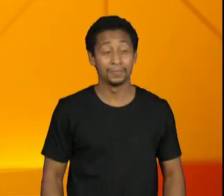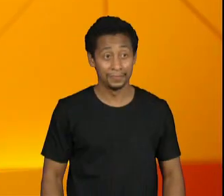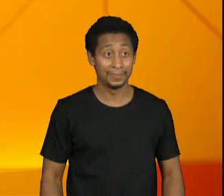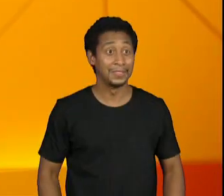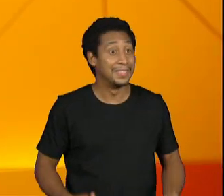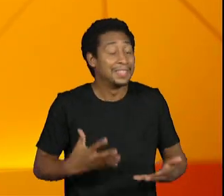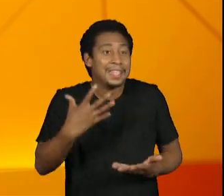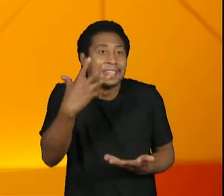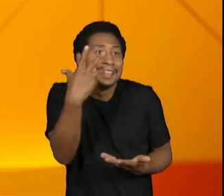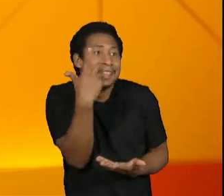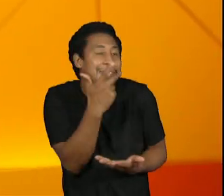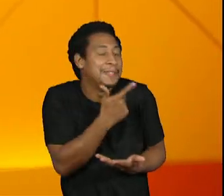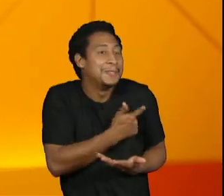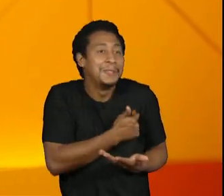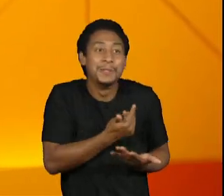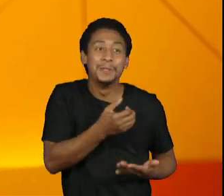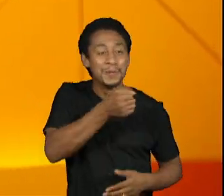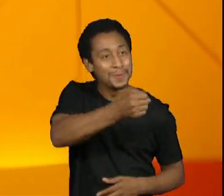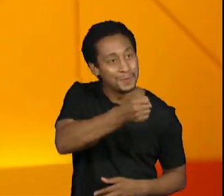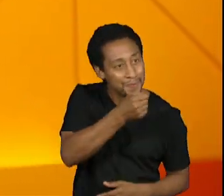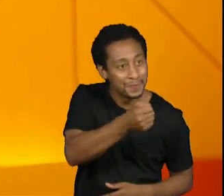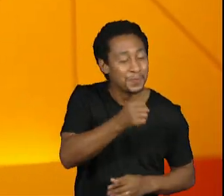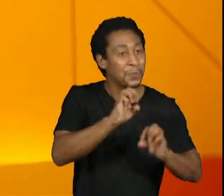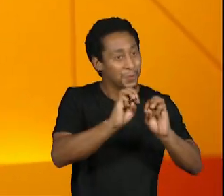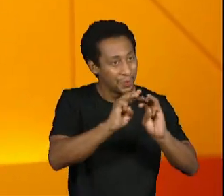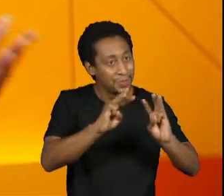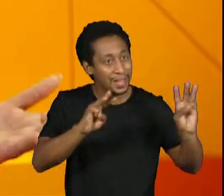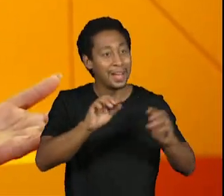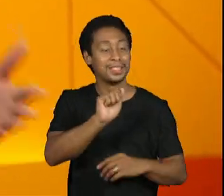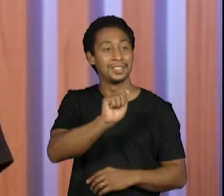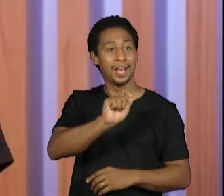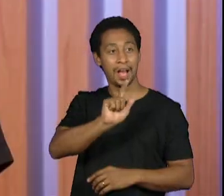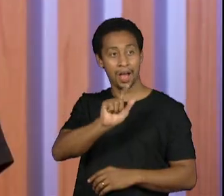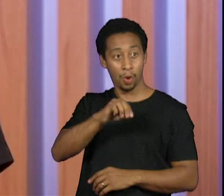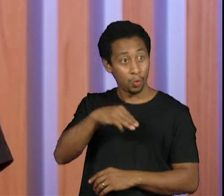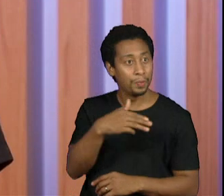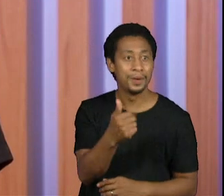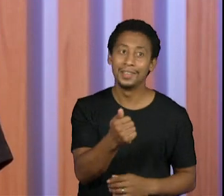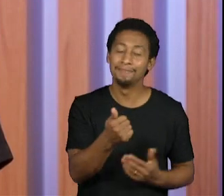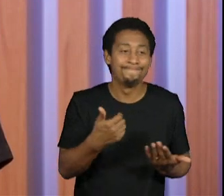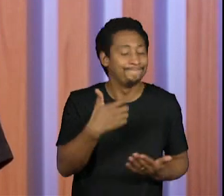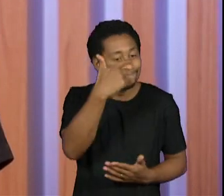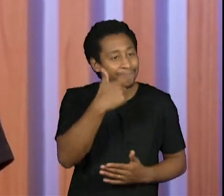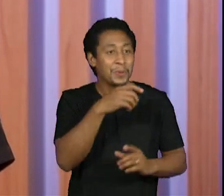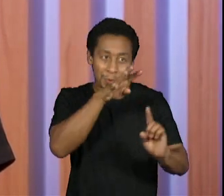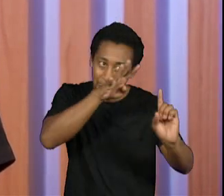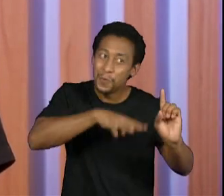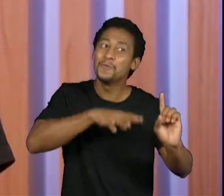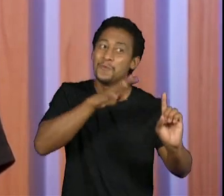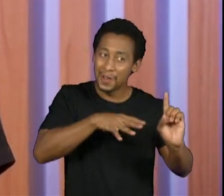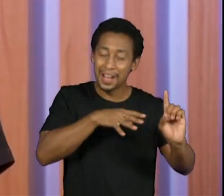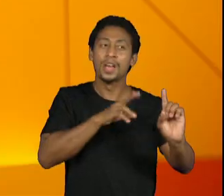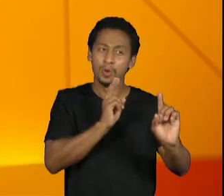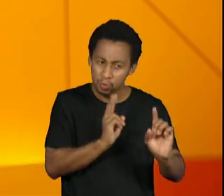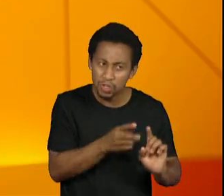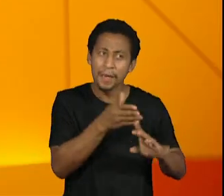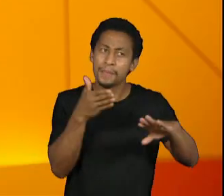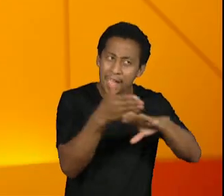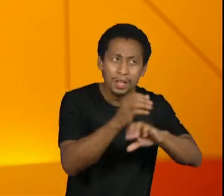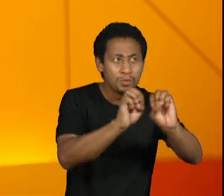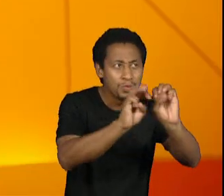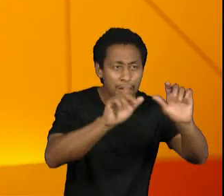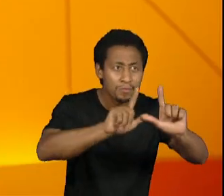que linda essa reportagem que fizeram do Alma, eu particularmente sou fã, acompanho, me informo através do trabalho que vocês fazem lá.